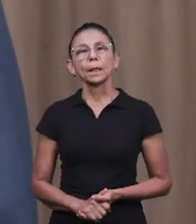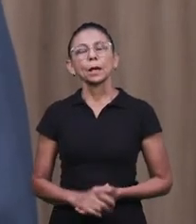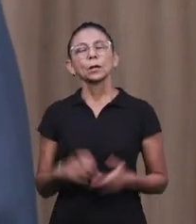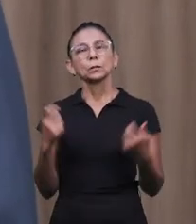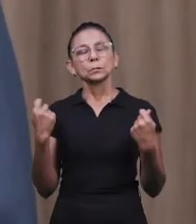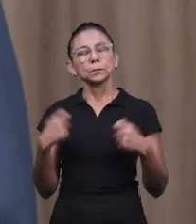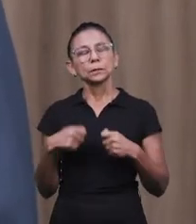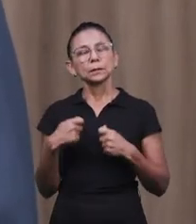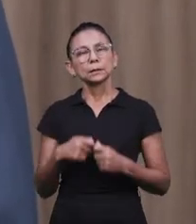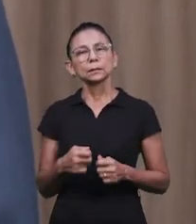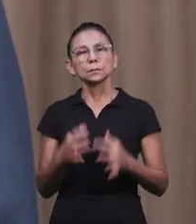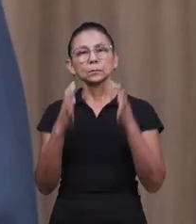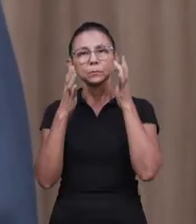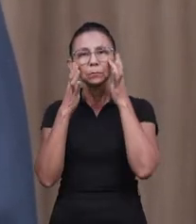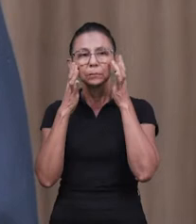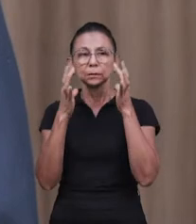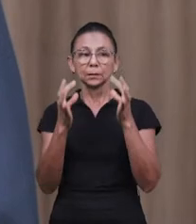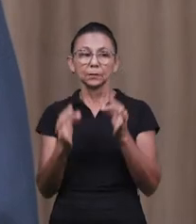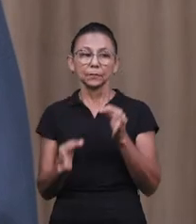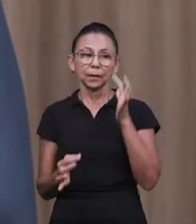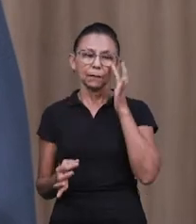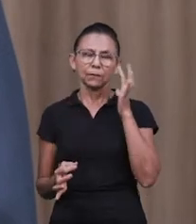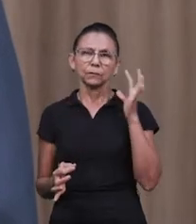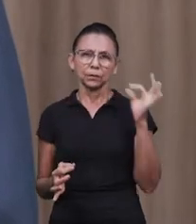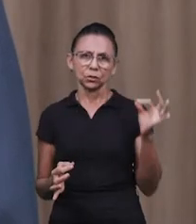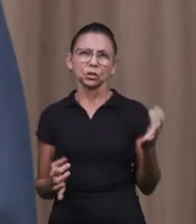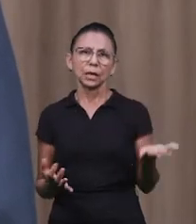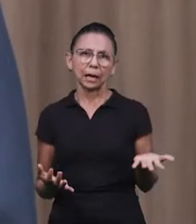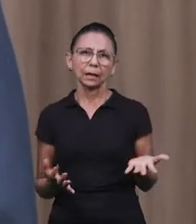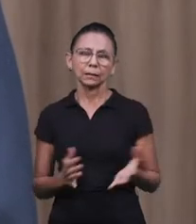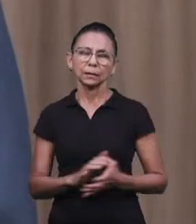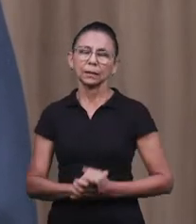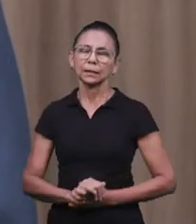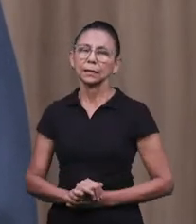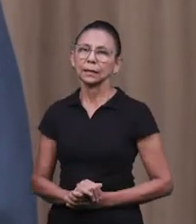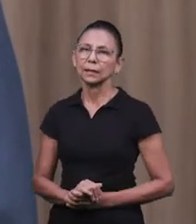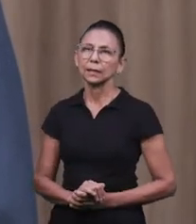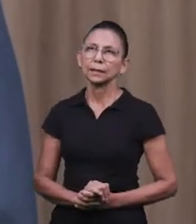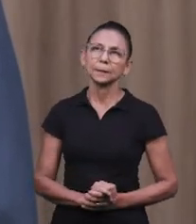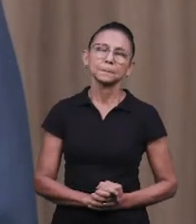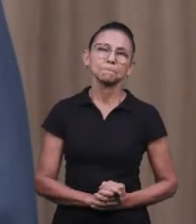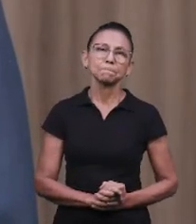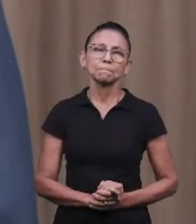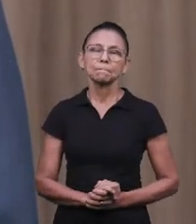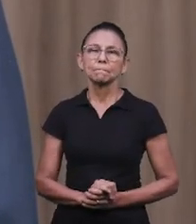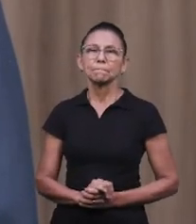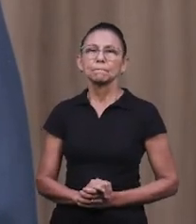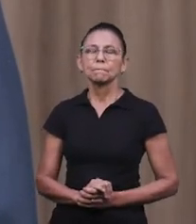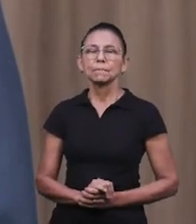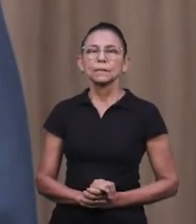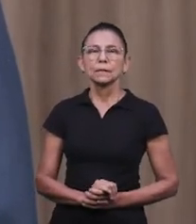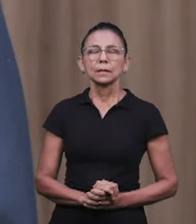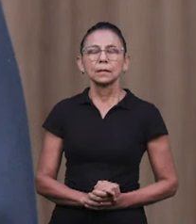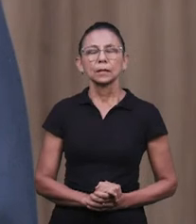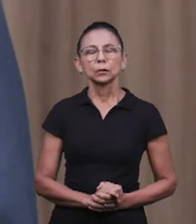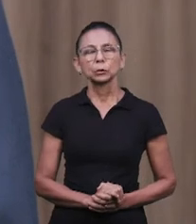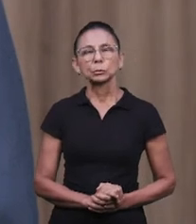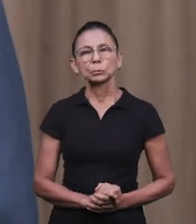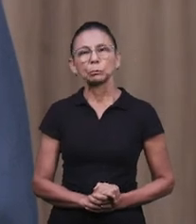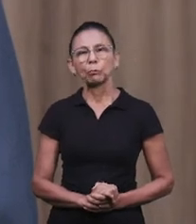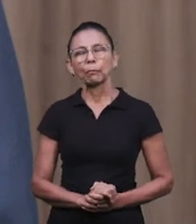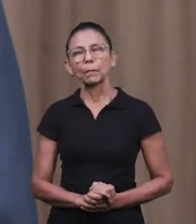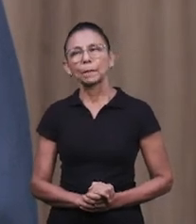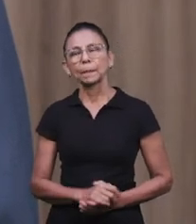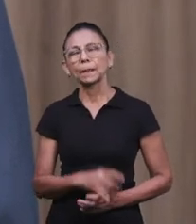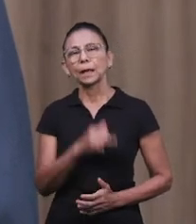temos que ter cuidado nessa última hora que vivemos, de uma situação aqui que ele considera presa, é, presa